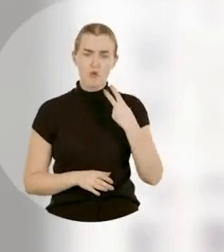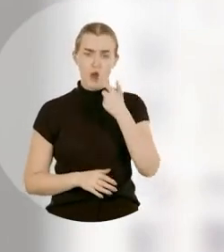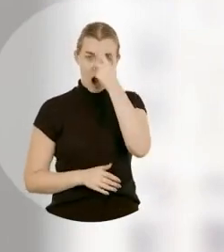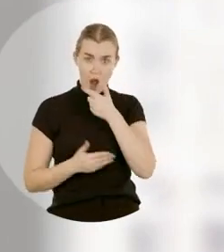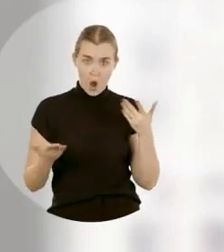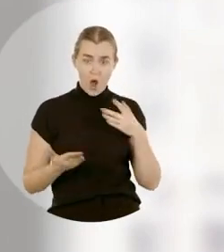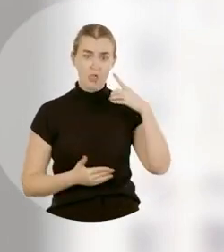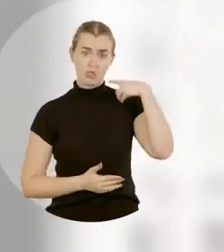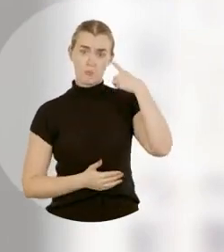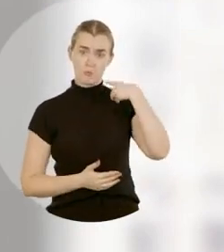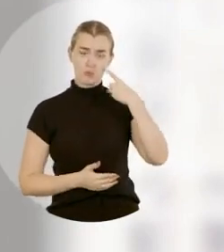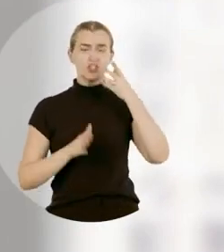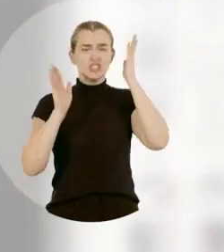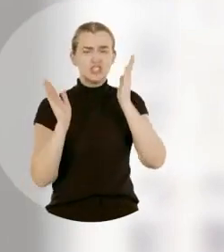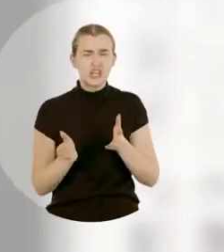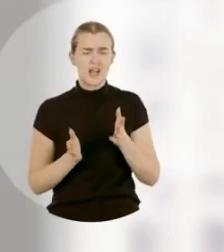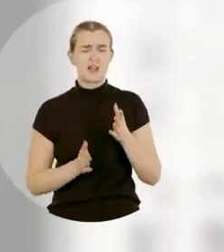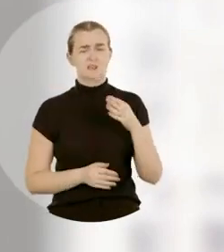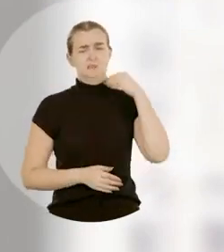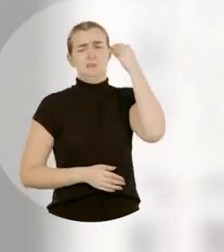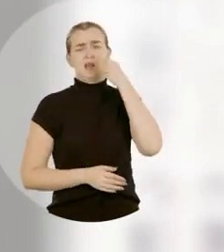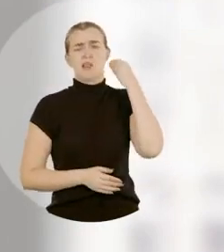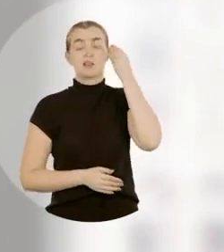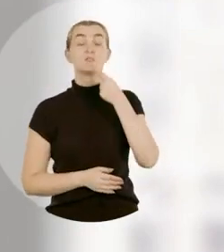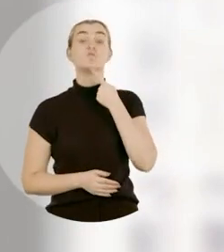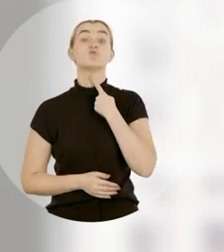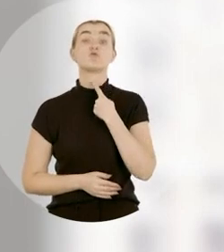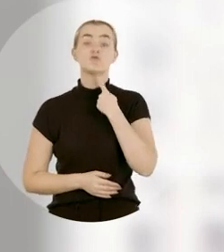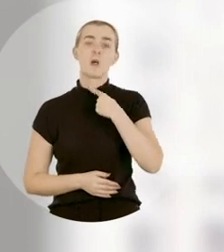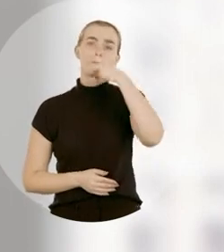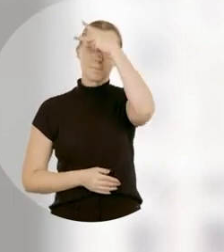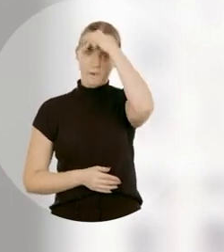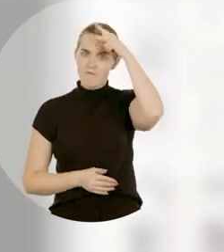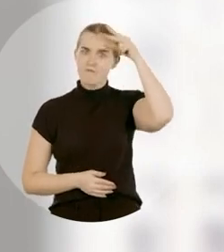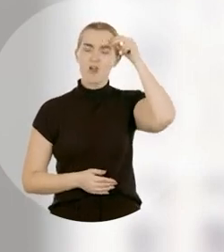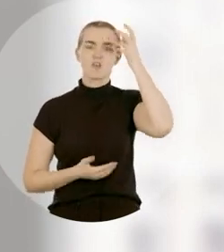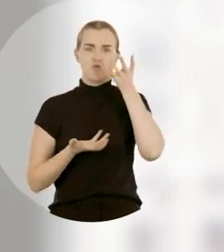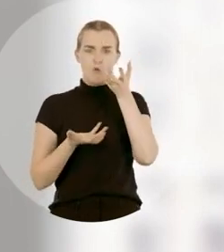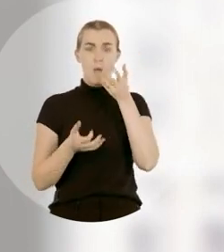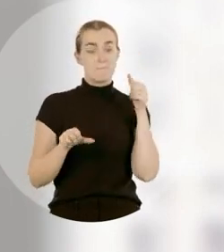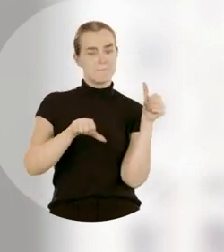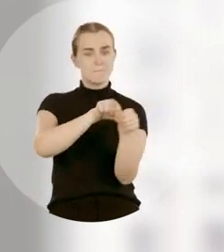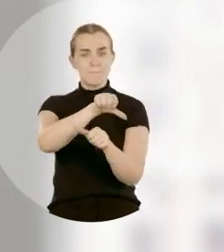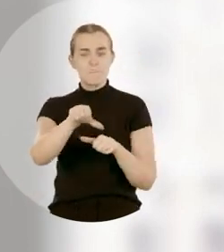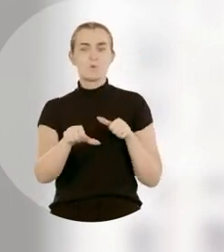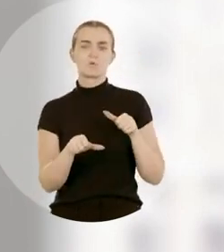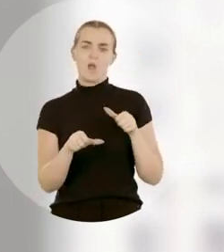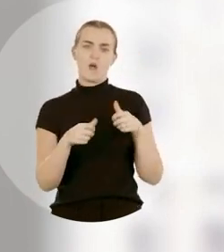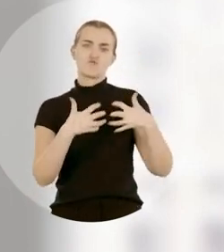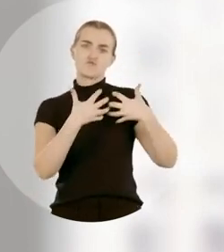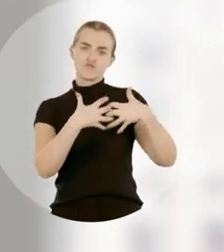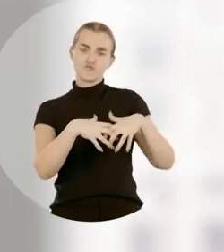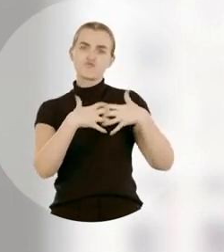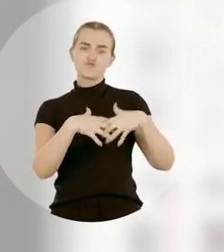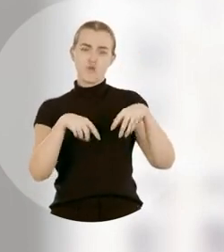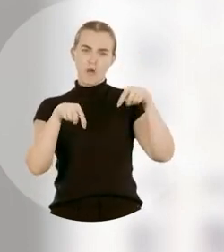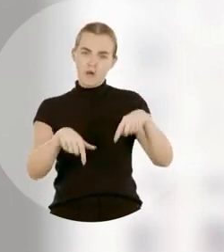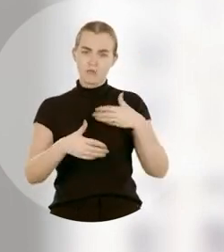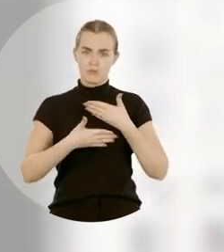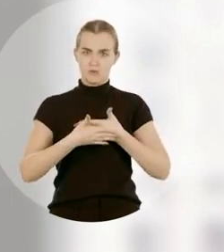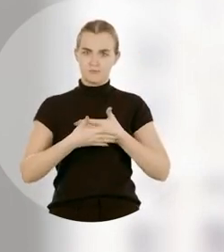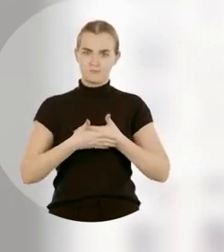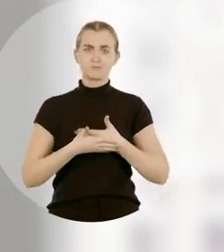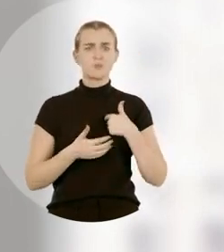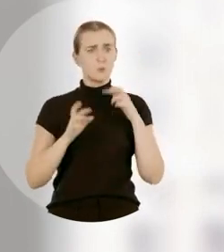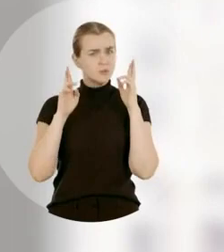deputado federal, tenho experiência e muita vontade de ser o prefeito que vai mudar o jeito de trabalhar em nossa cidade. Espero